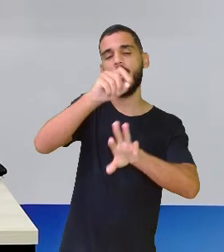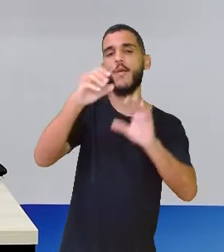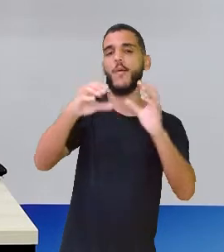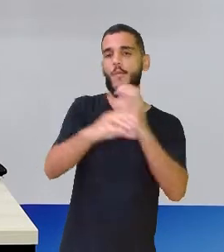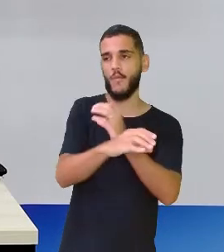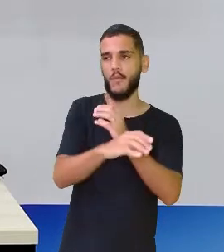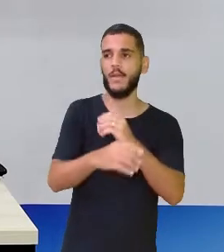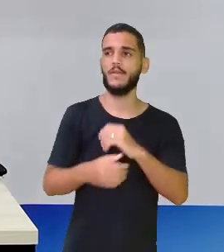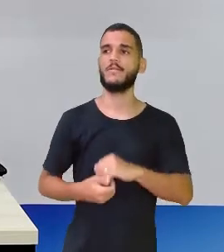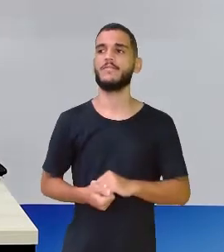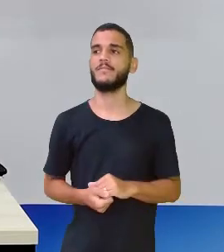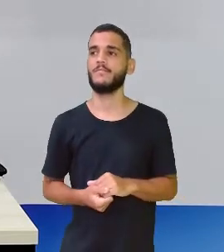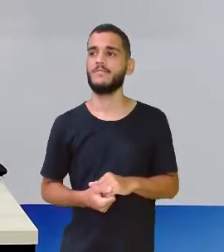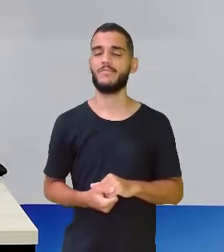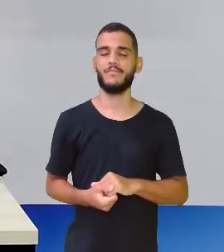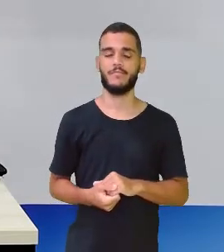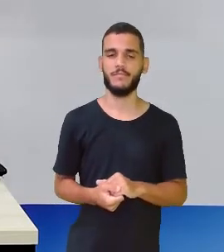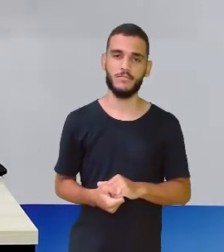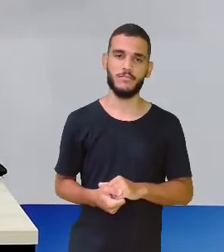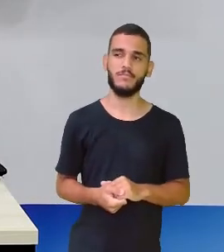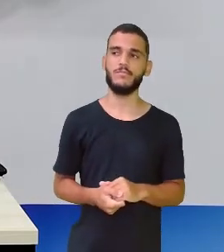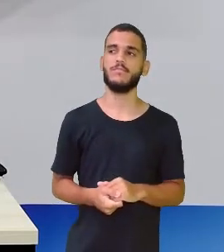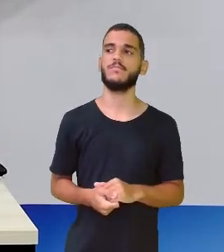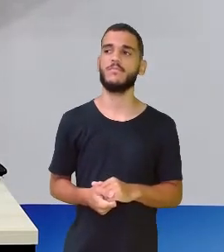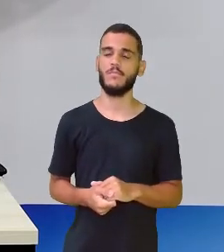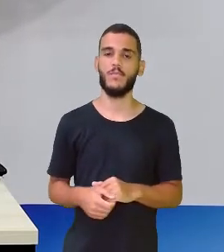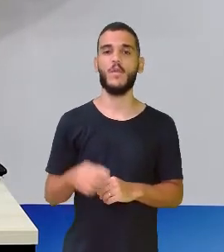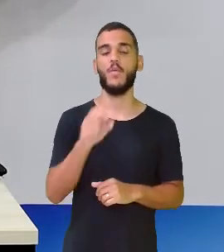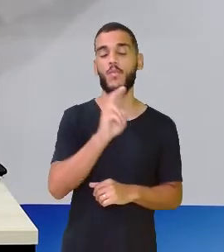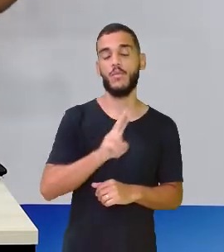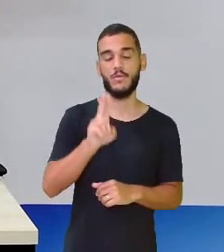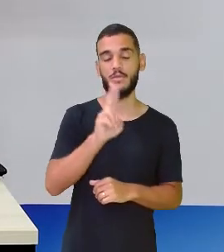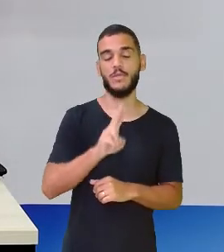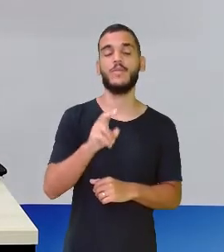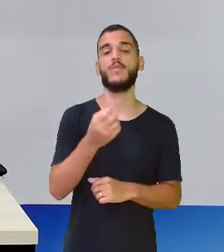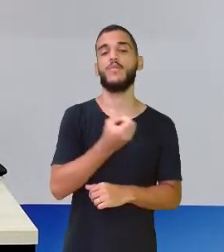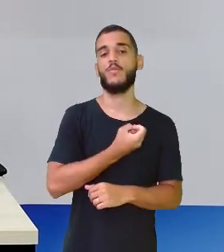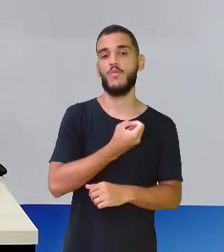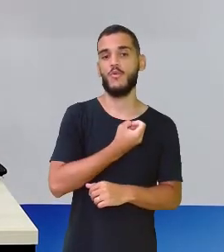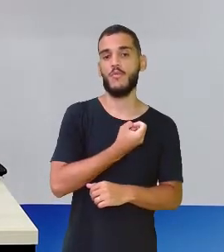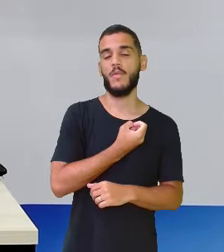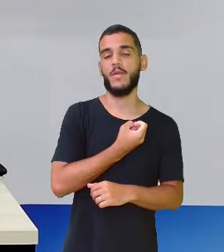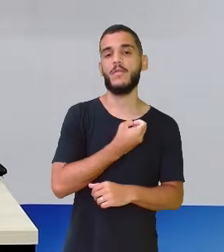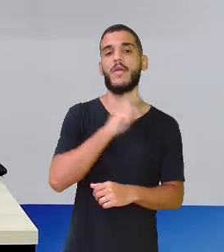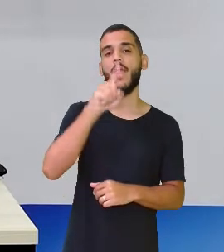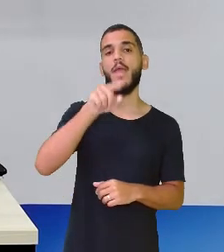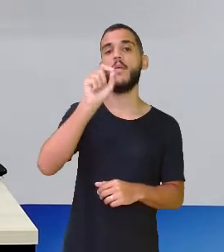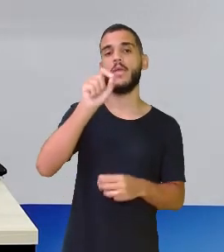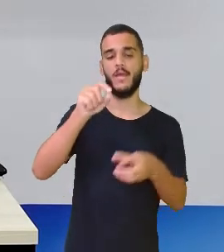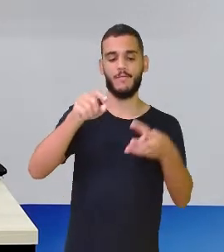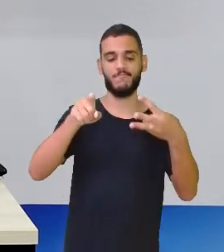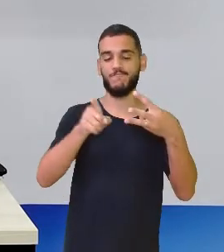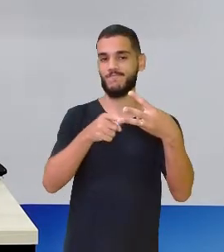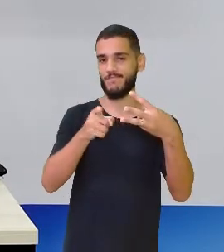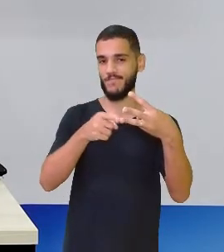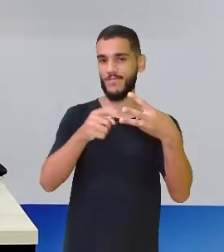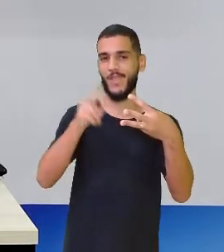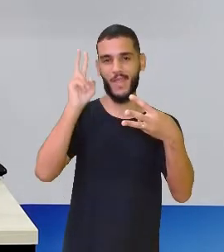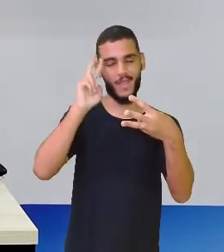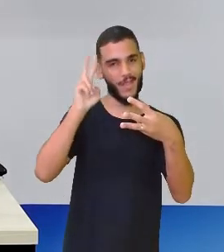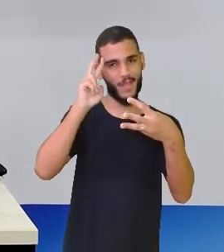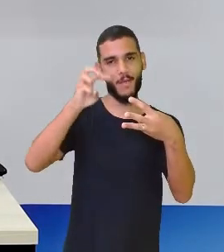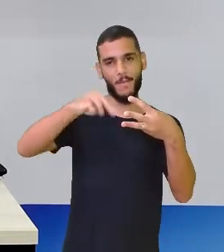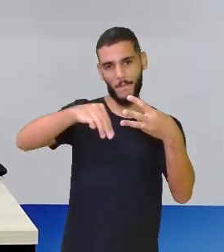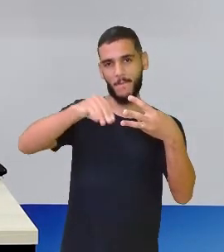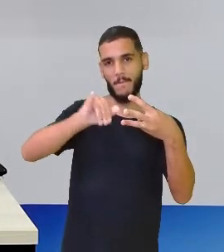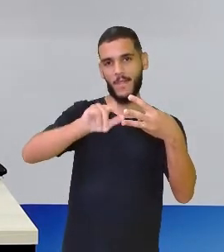parte de mil. Em números decimais, a gente vai chamar isso de milésimo. Se eu,